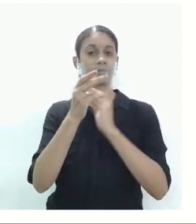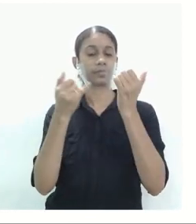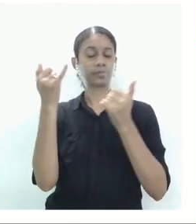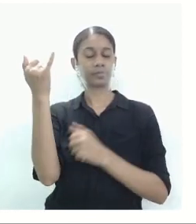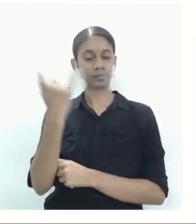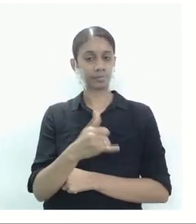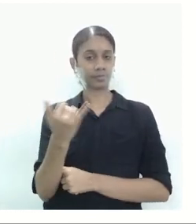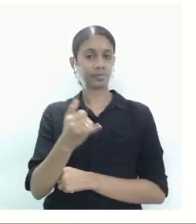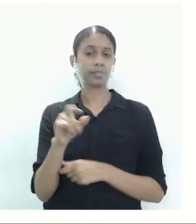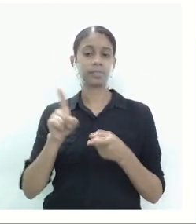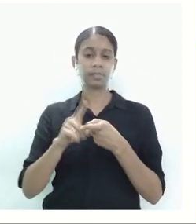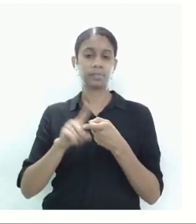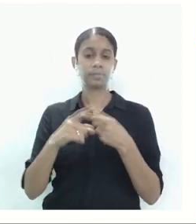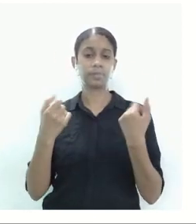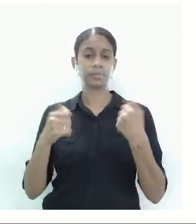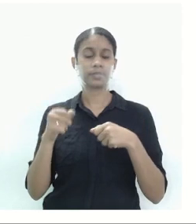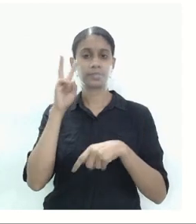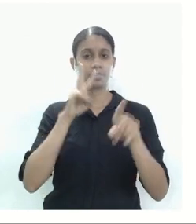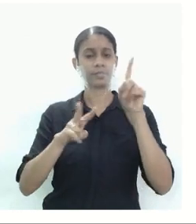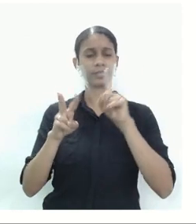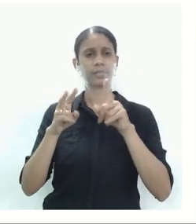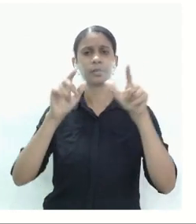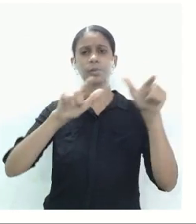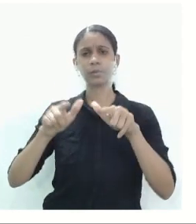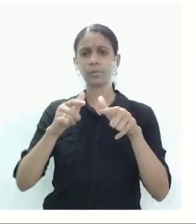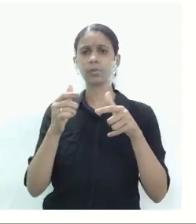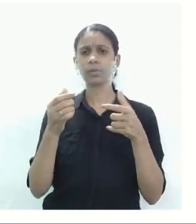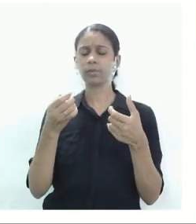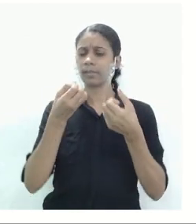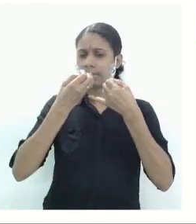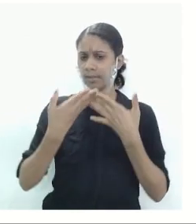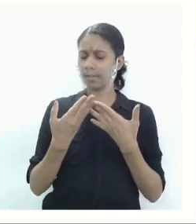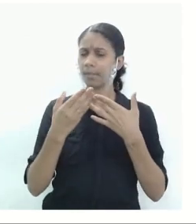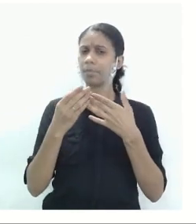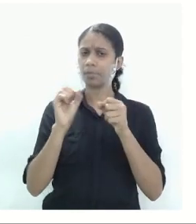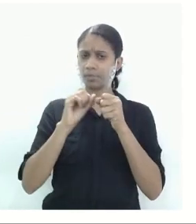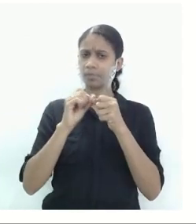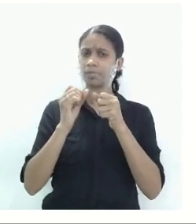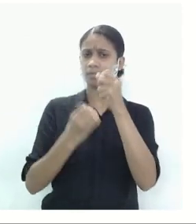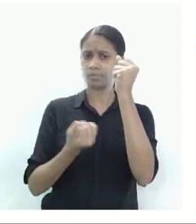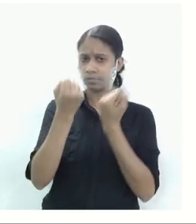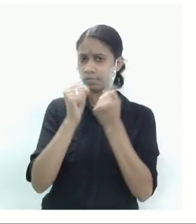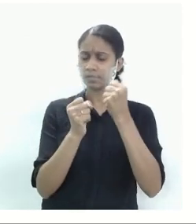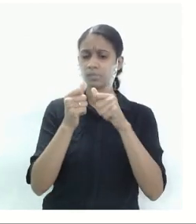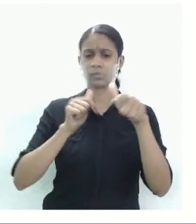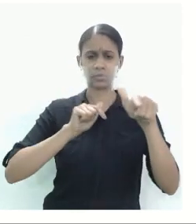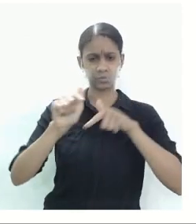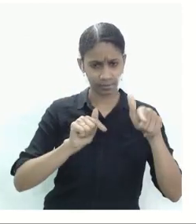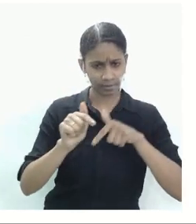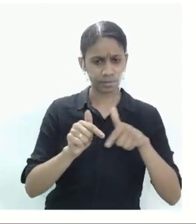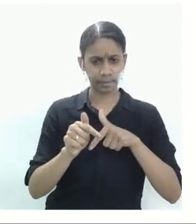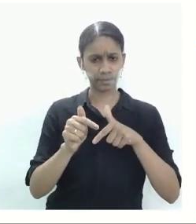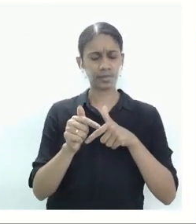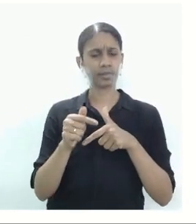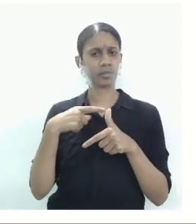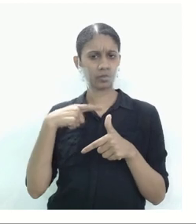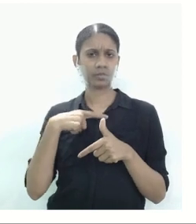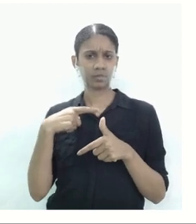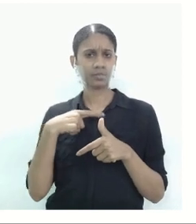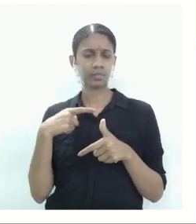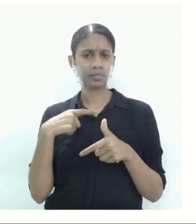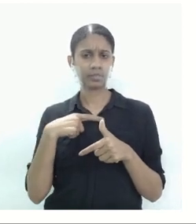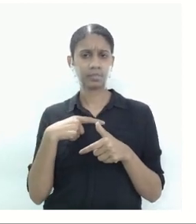infraestrutura também a disponibilidade de mão de obra trabalhadores. Não adianta eu estar numa indústria onde não tenha